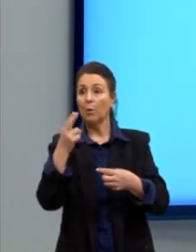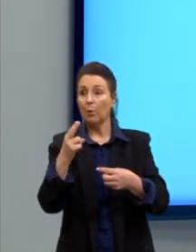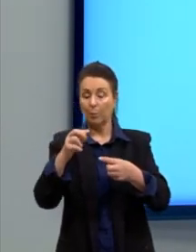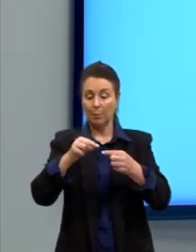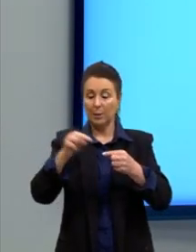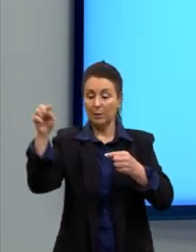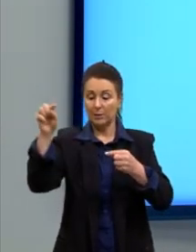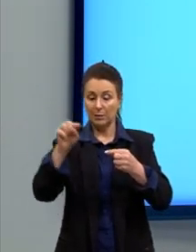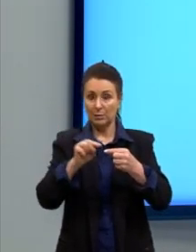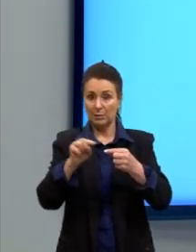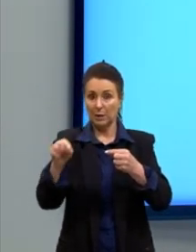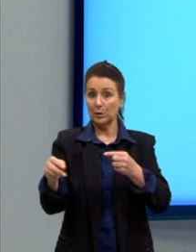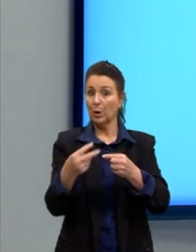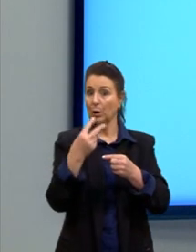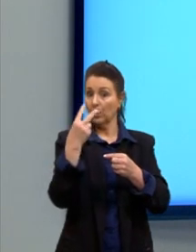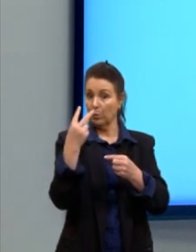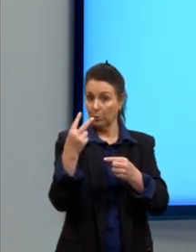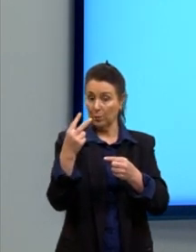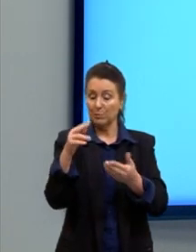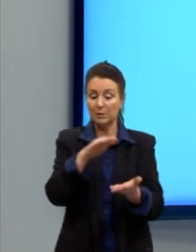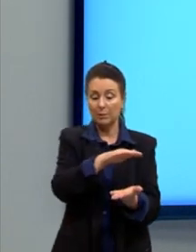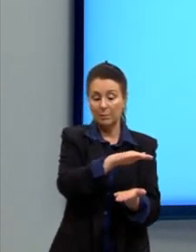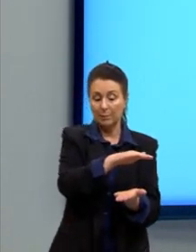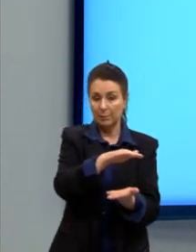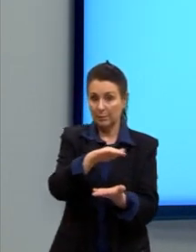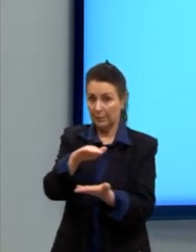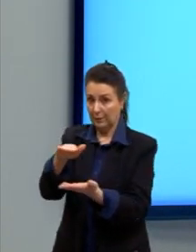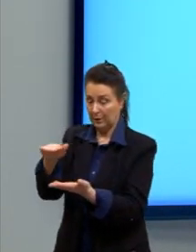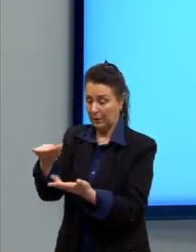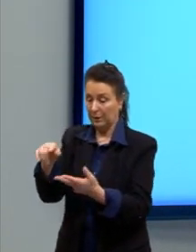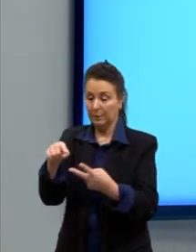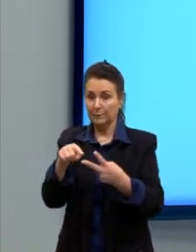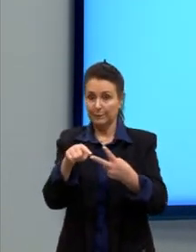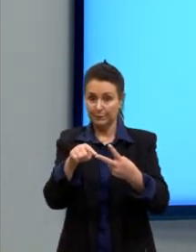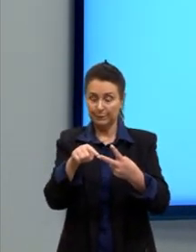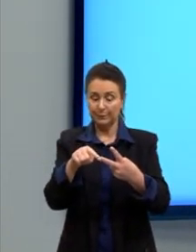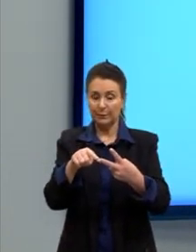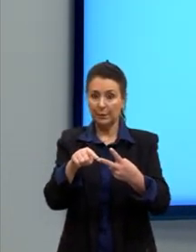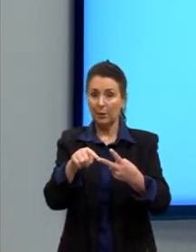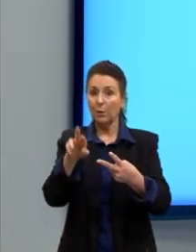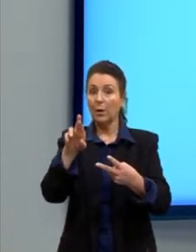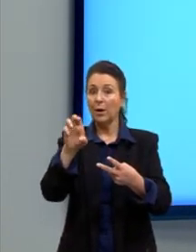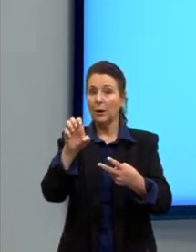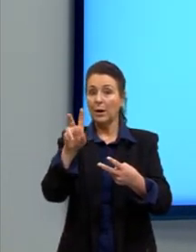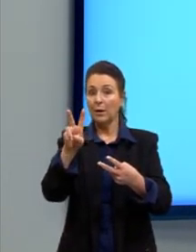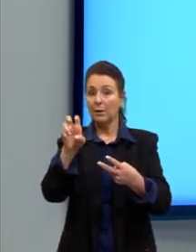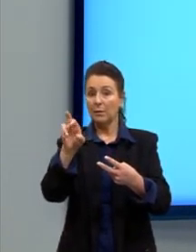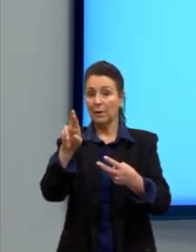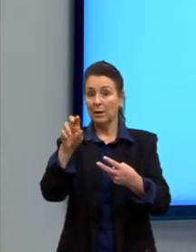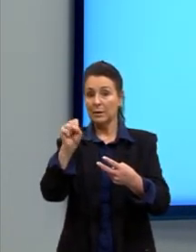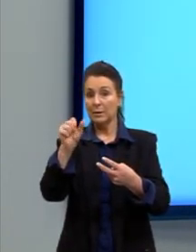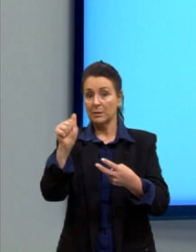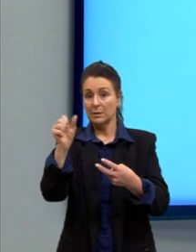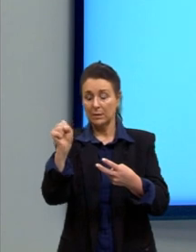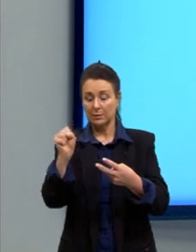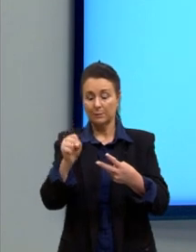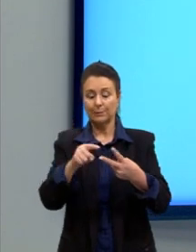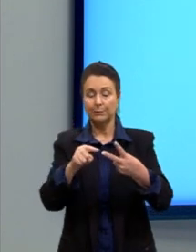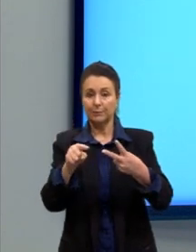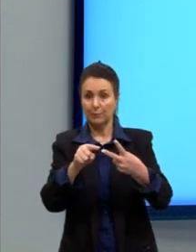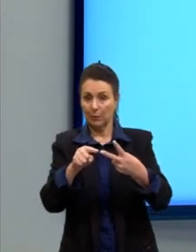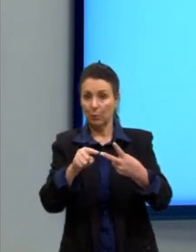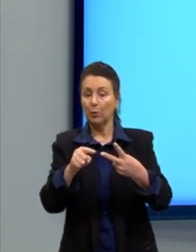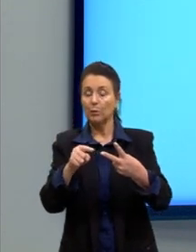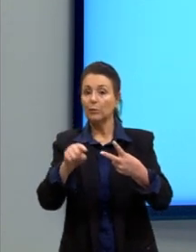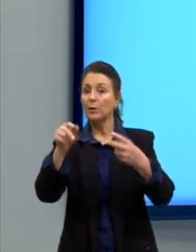As duas retas podem ser paralelas ou reversas. Quando a gente for citar cada um dos